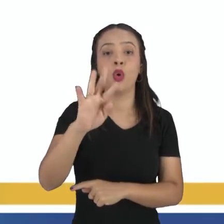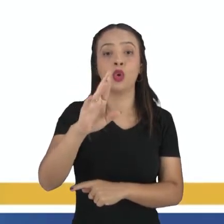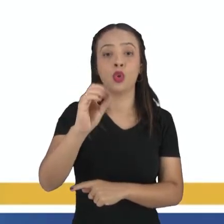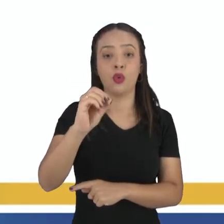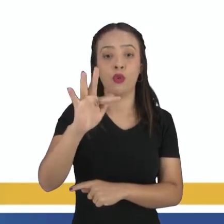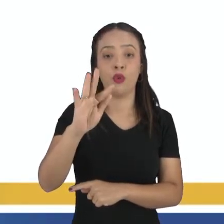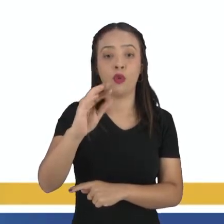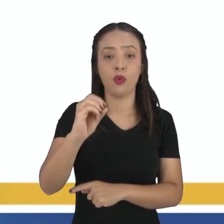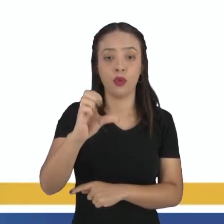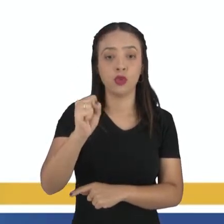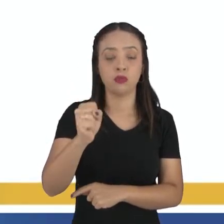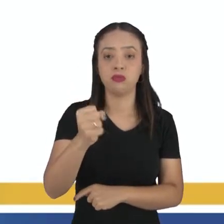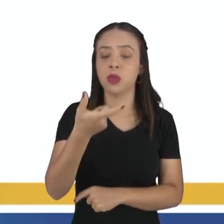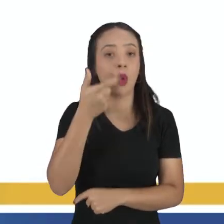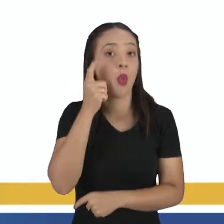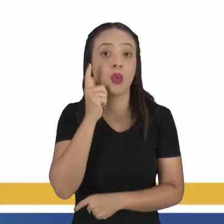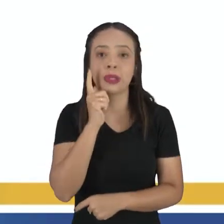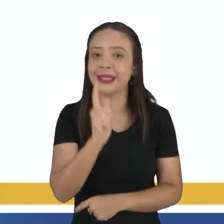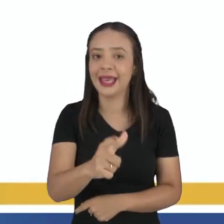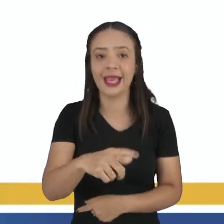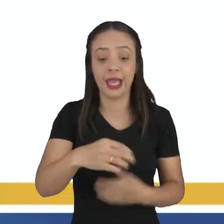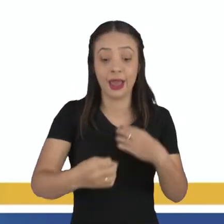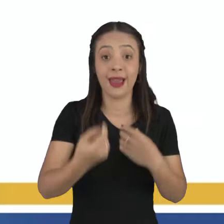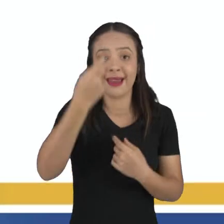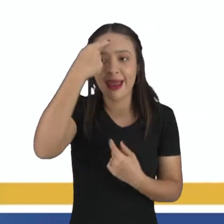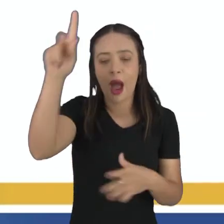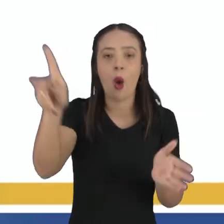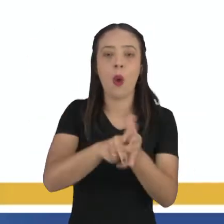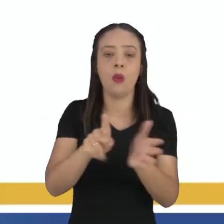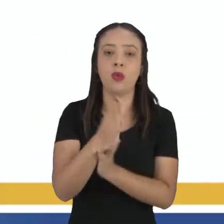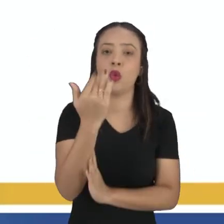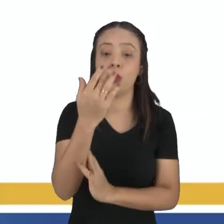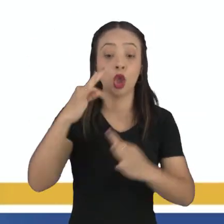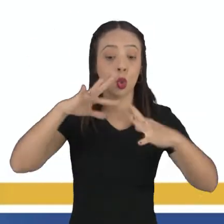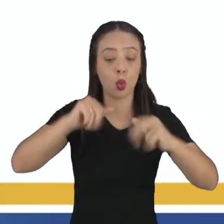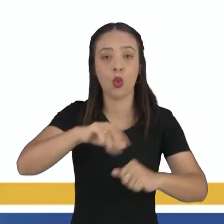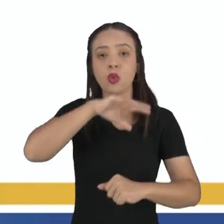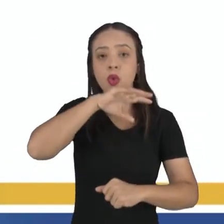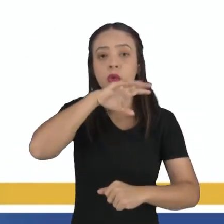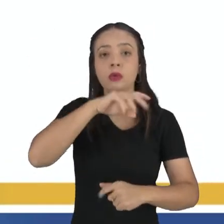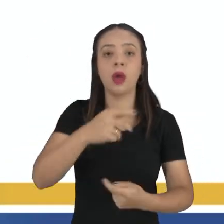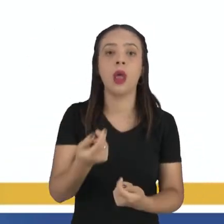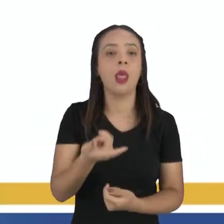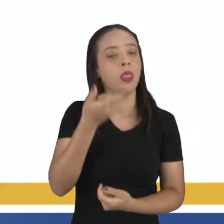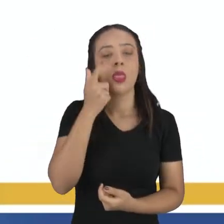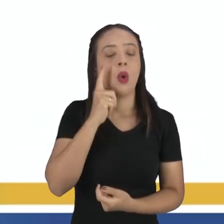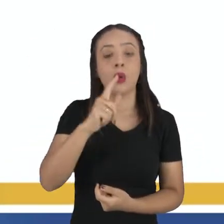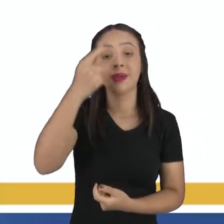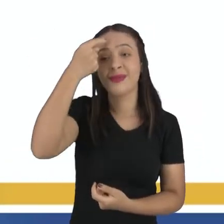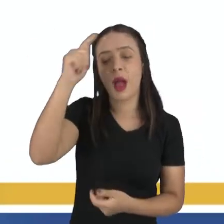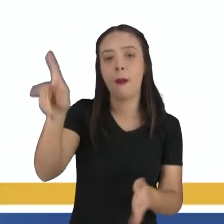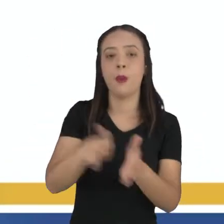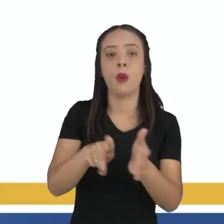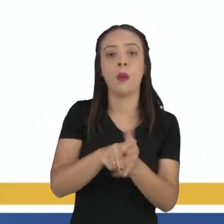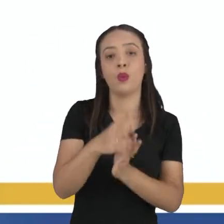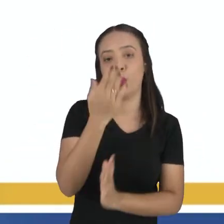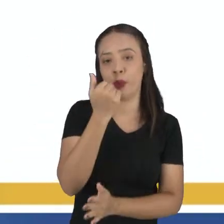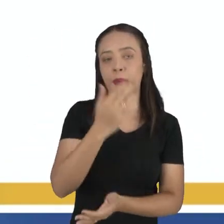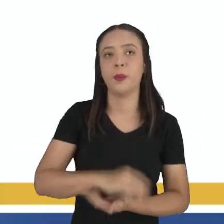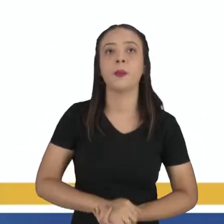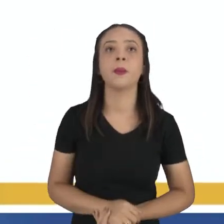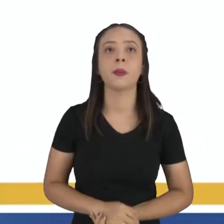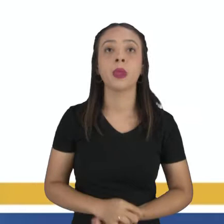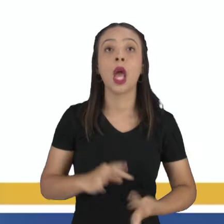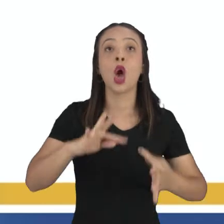próprio alimento. Sem exceção, todos os animais são heterótrofos. Conceito básico de ciências também. Além